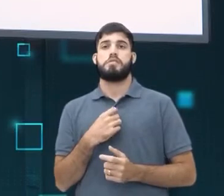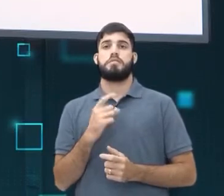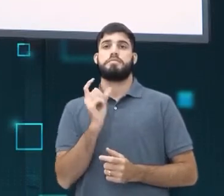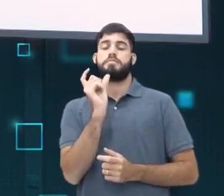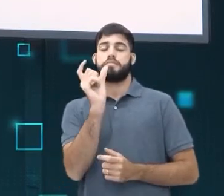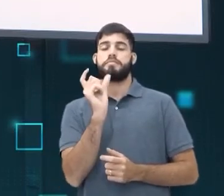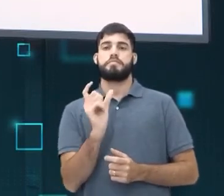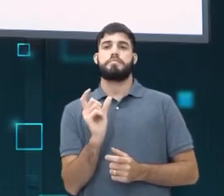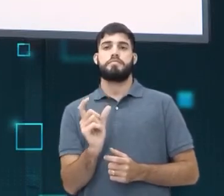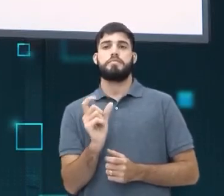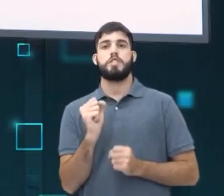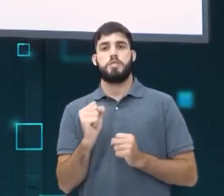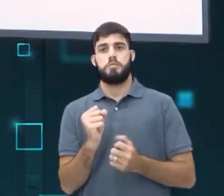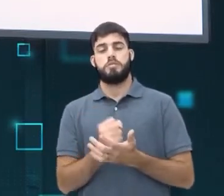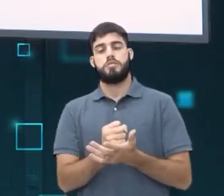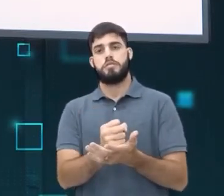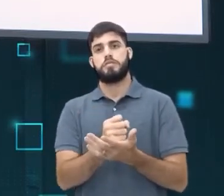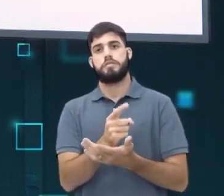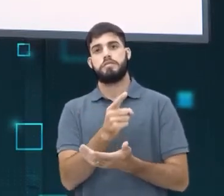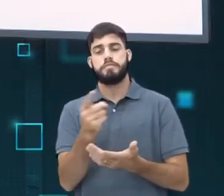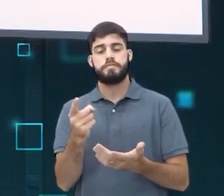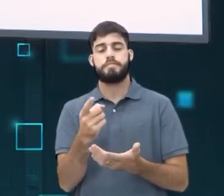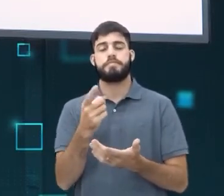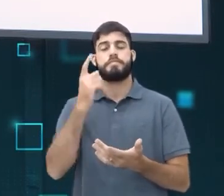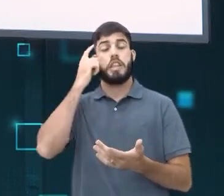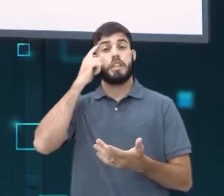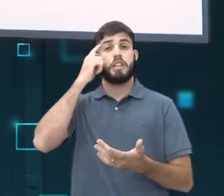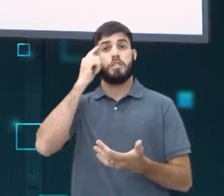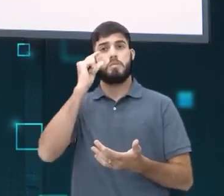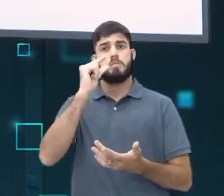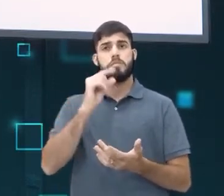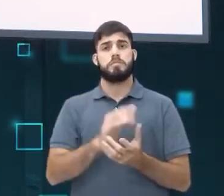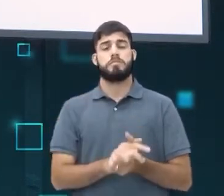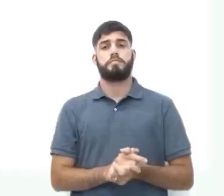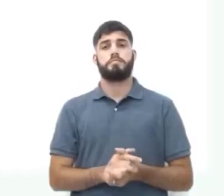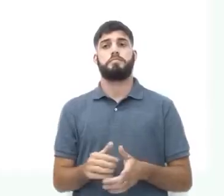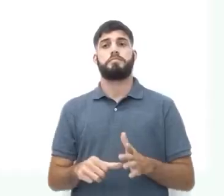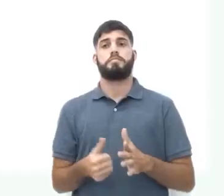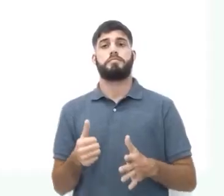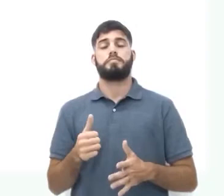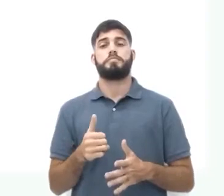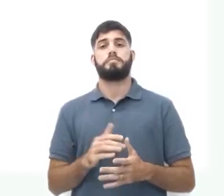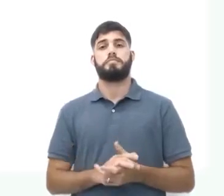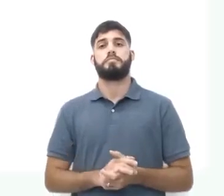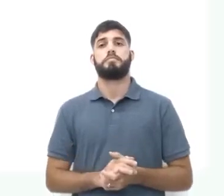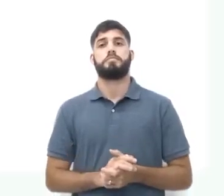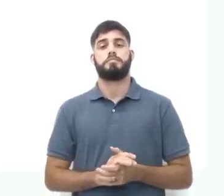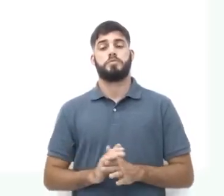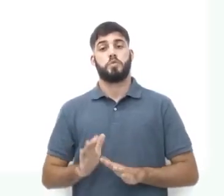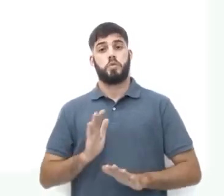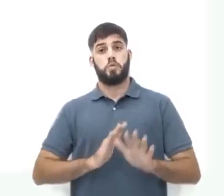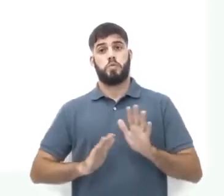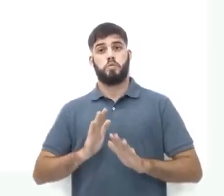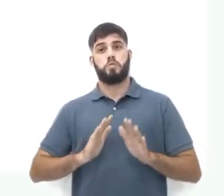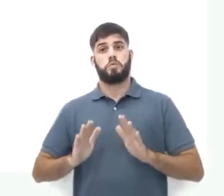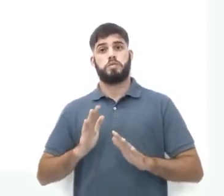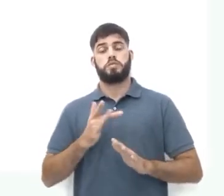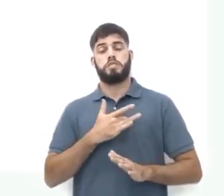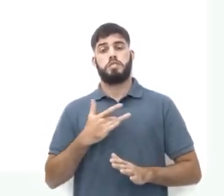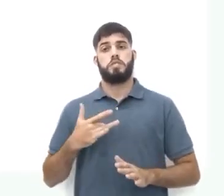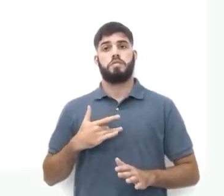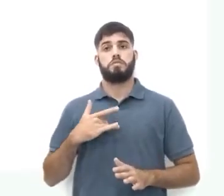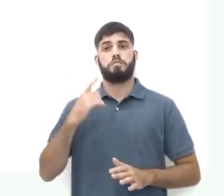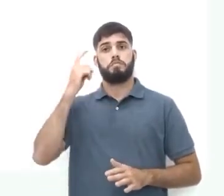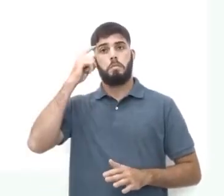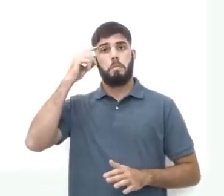tópicos que podem te ajudar a pensar um pouco sobre isso. Primeiro tópico, cuide da sua saúde mental.